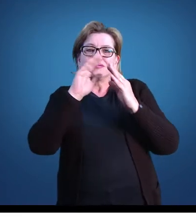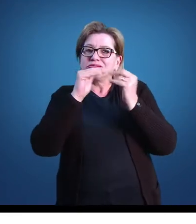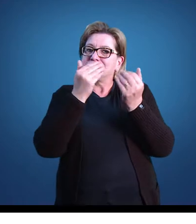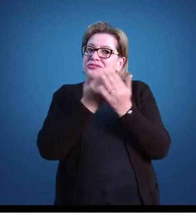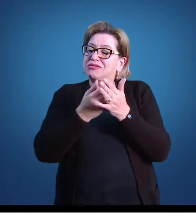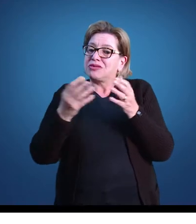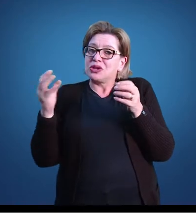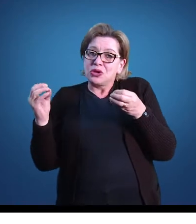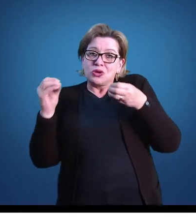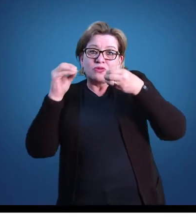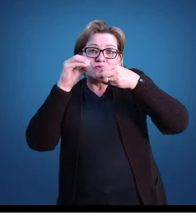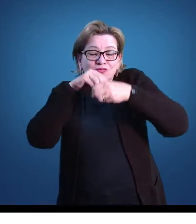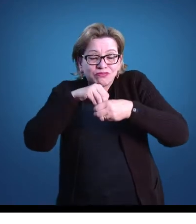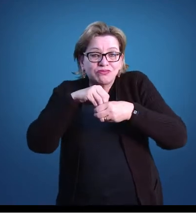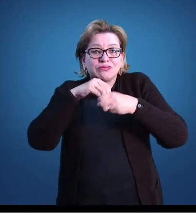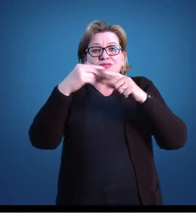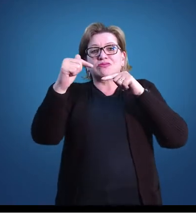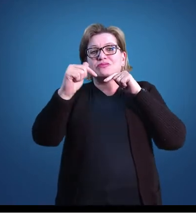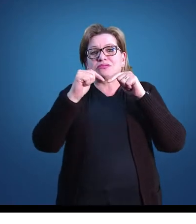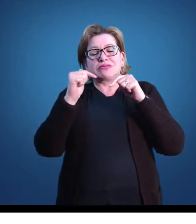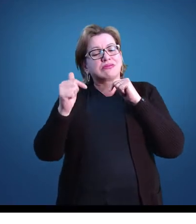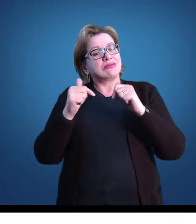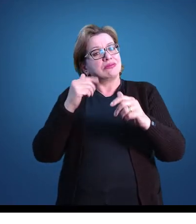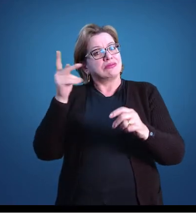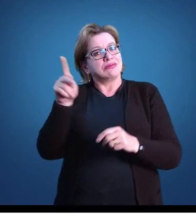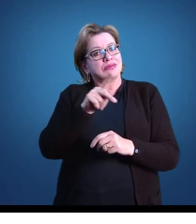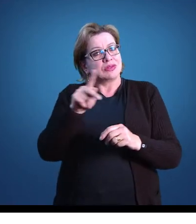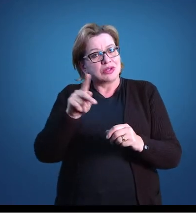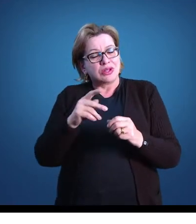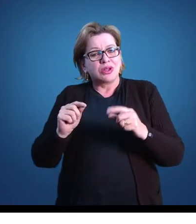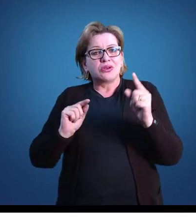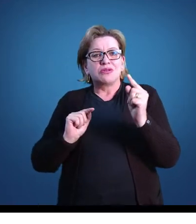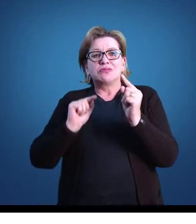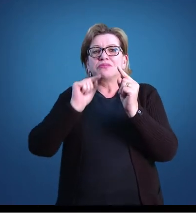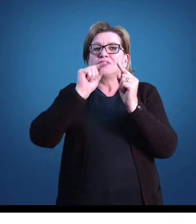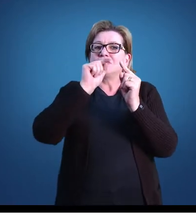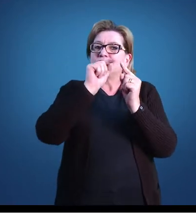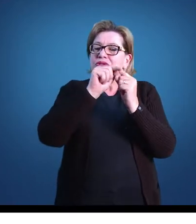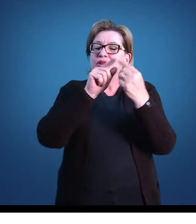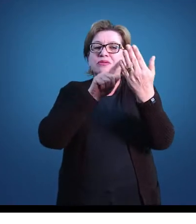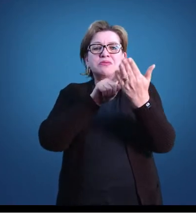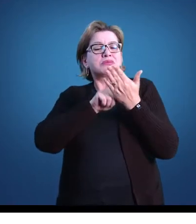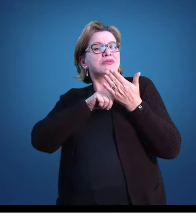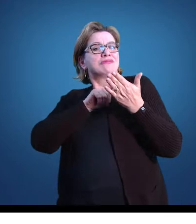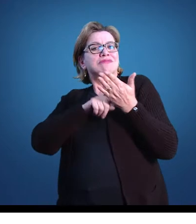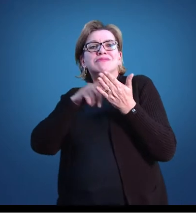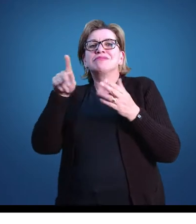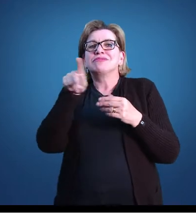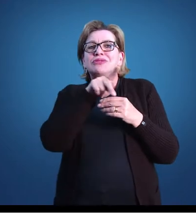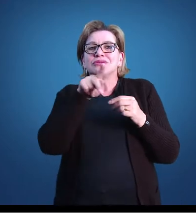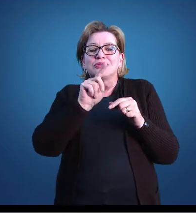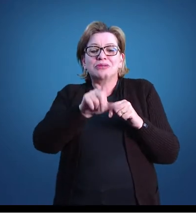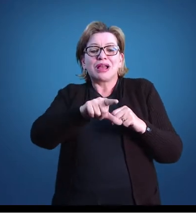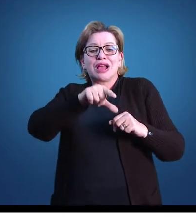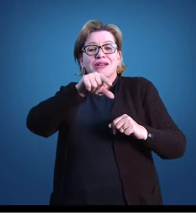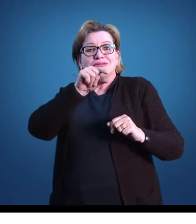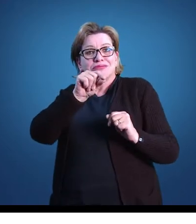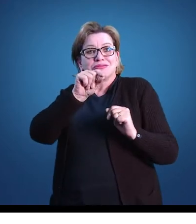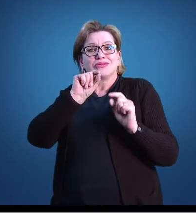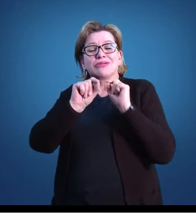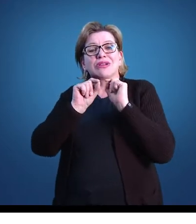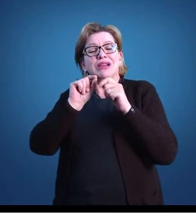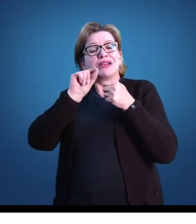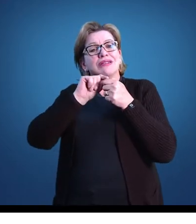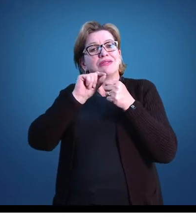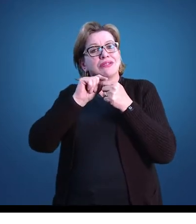dos professores. Tem como objetivo proporcionar-lhes subsídios para as decisões a serem tomadas a respeito do processo